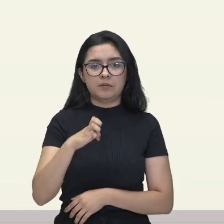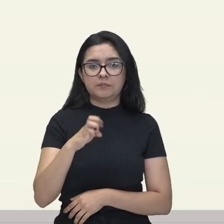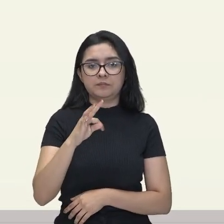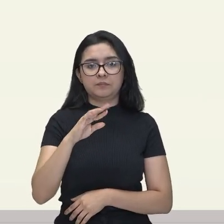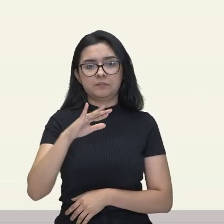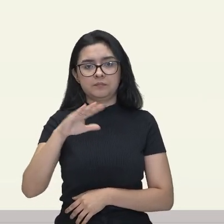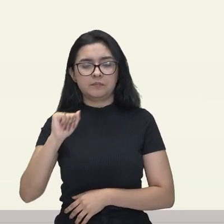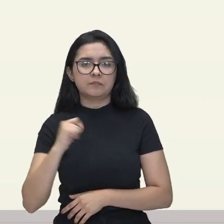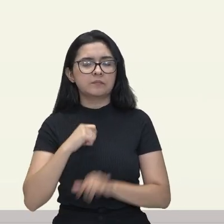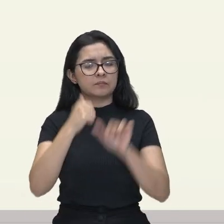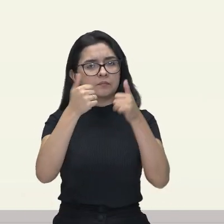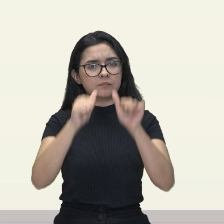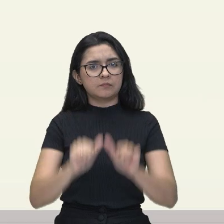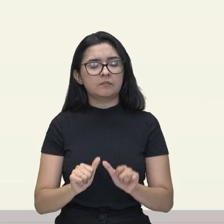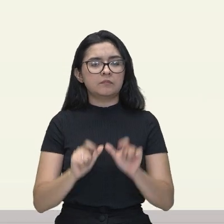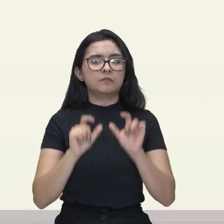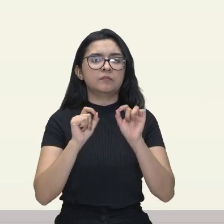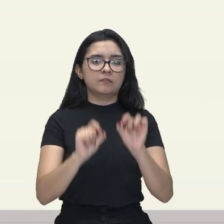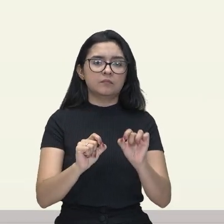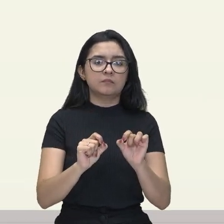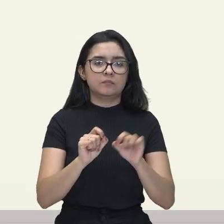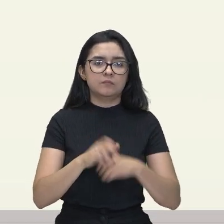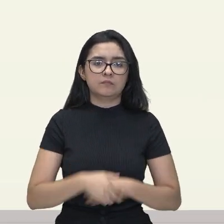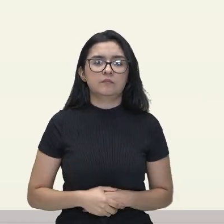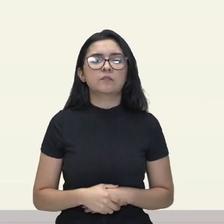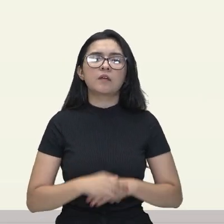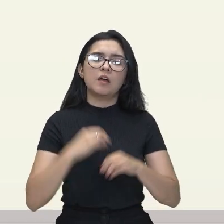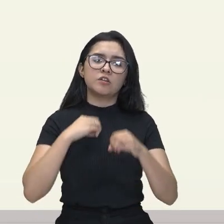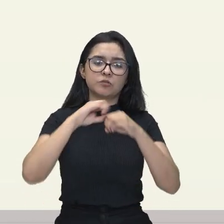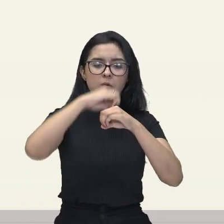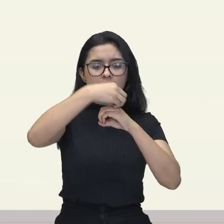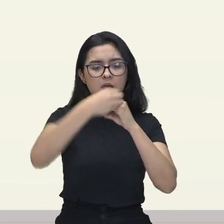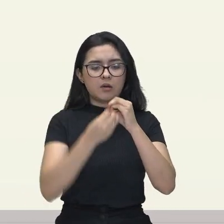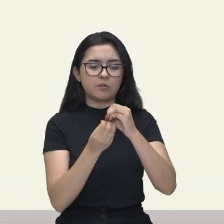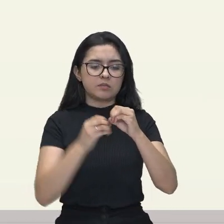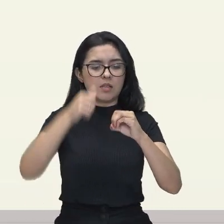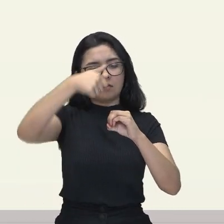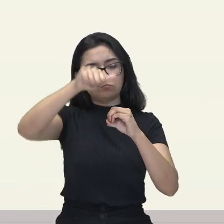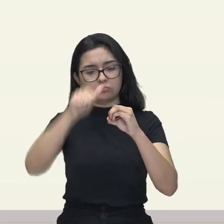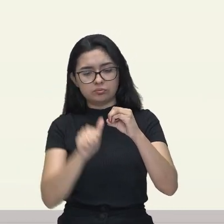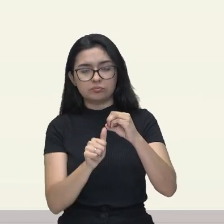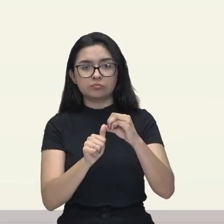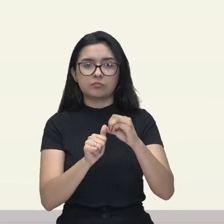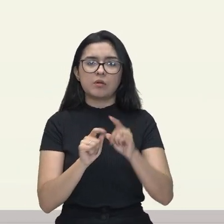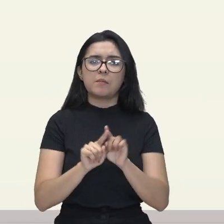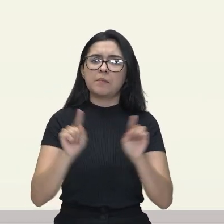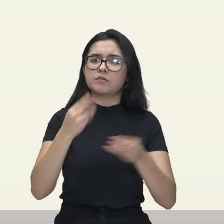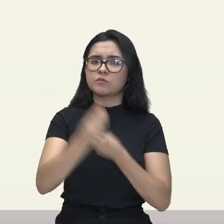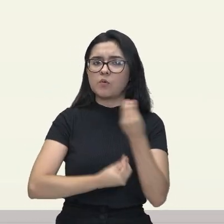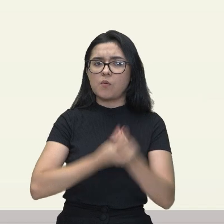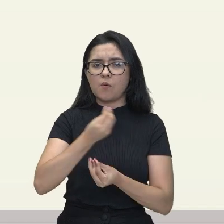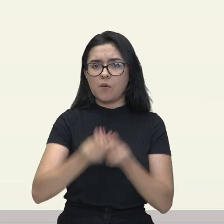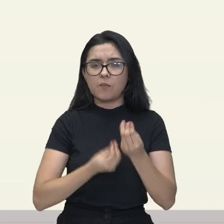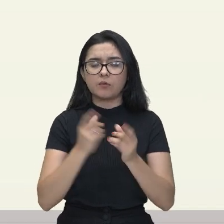as fórmulas espaciais das moléculas, né? Mas como é que eu posso